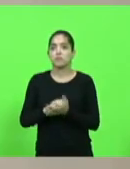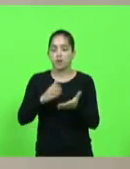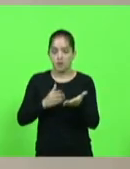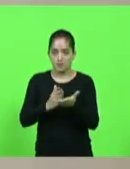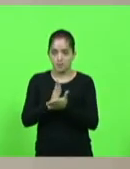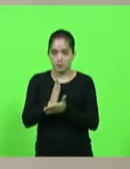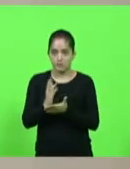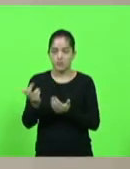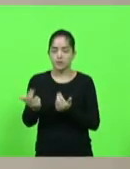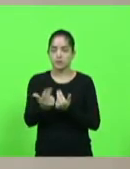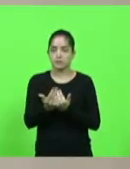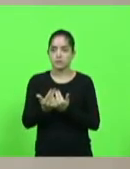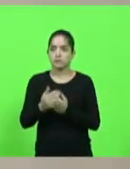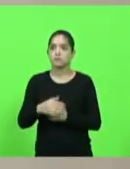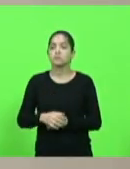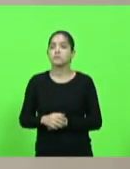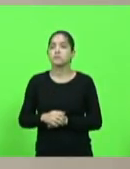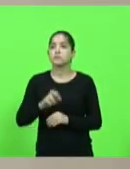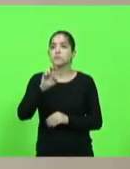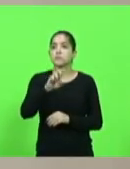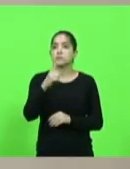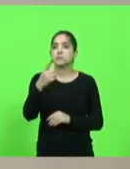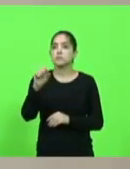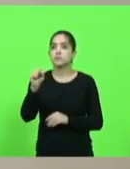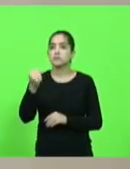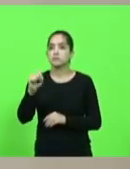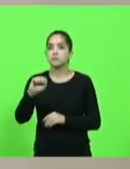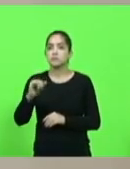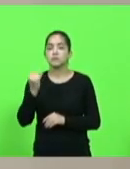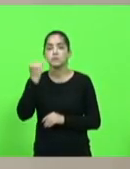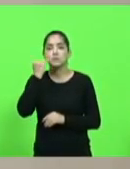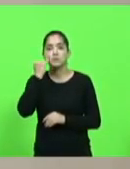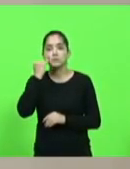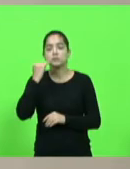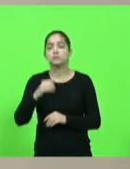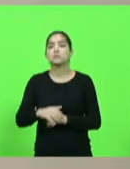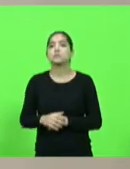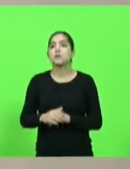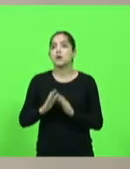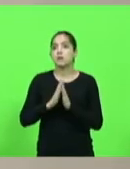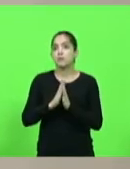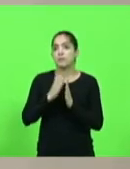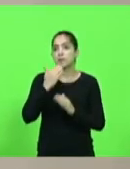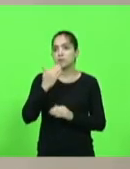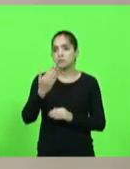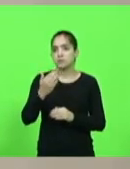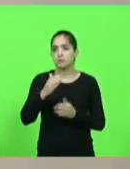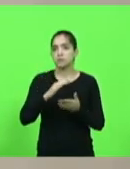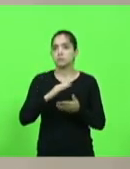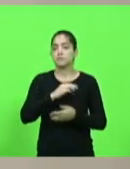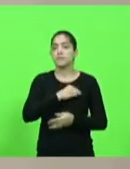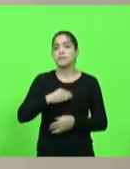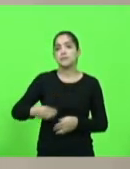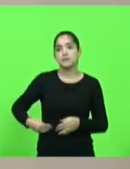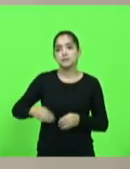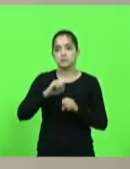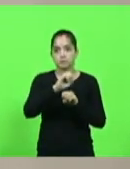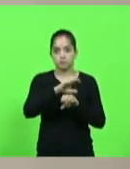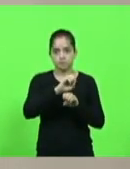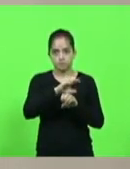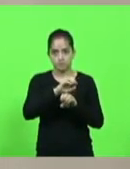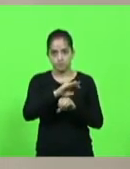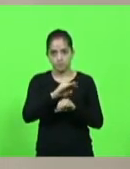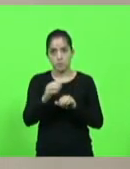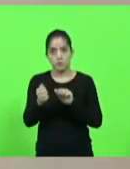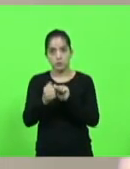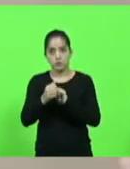Aprovado por unanimidade. Moção 518, autor, deputado Jessel Lopes, manifestando apelo ao Ministro da Educação para que interceda junto ao